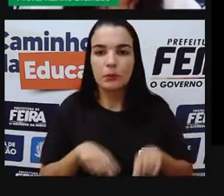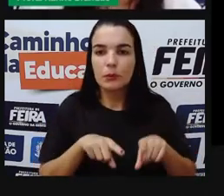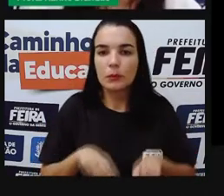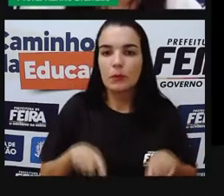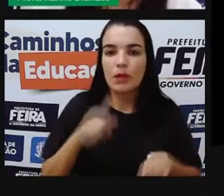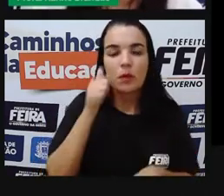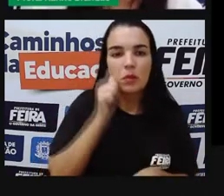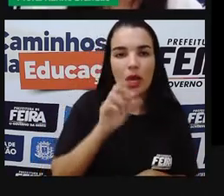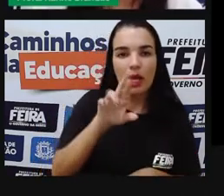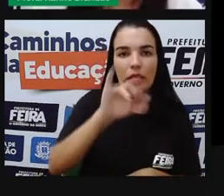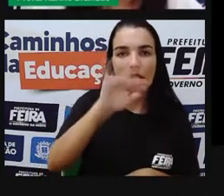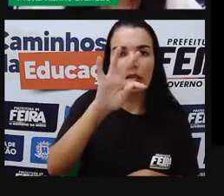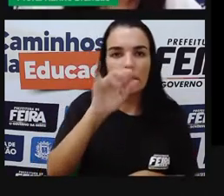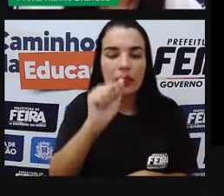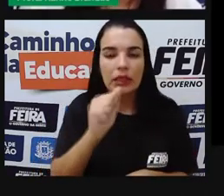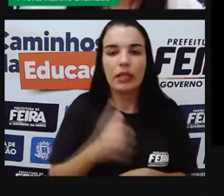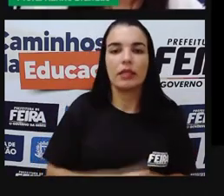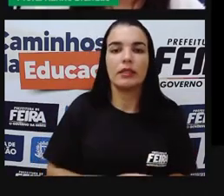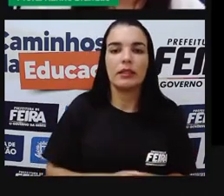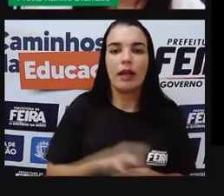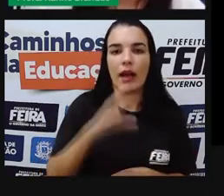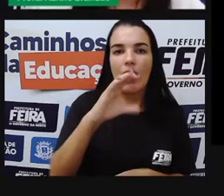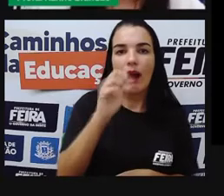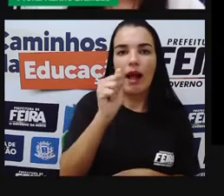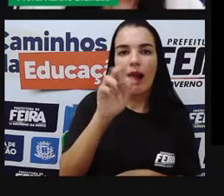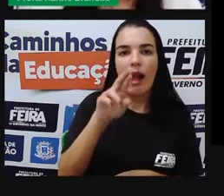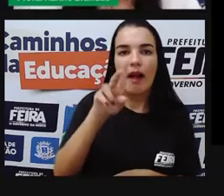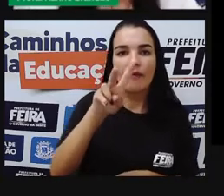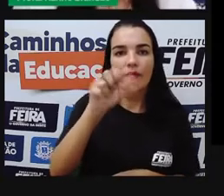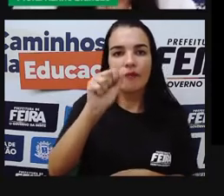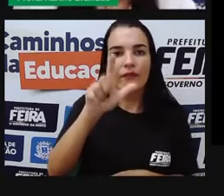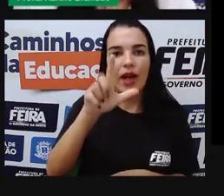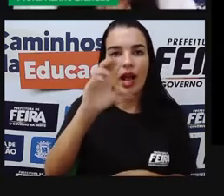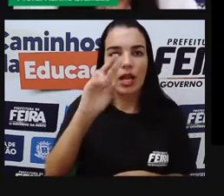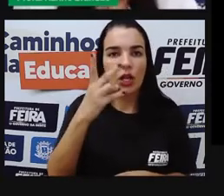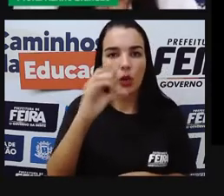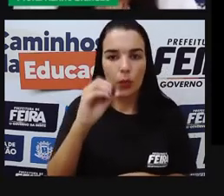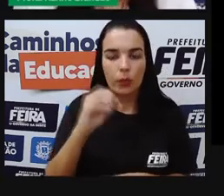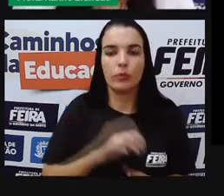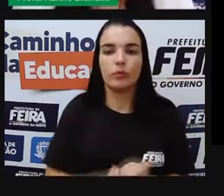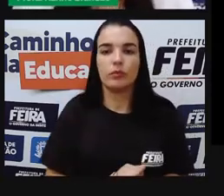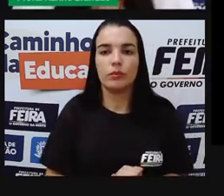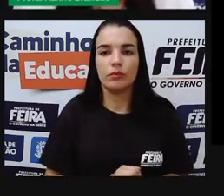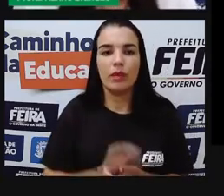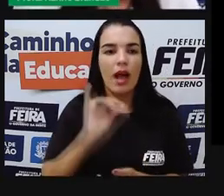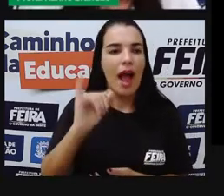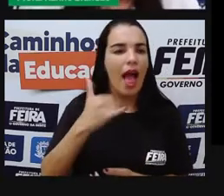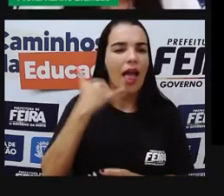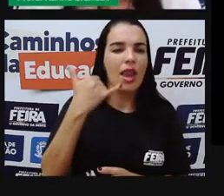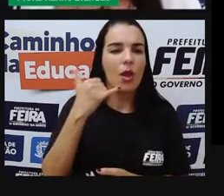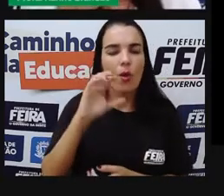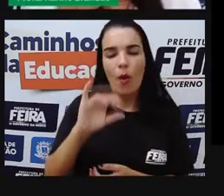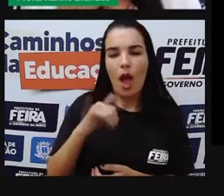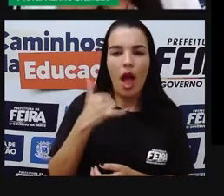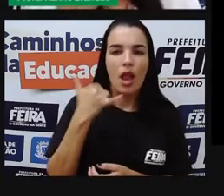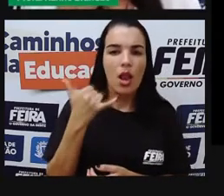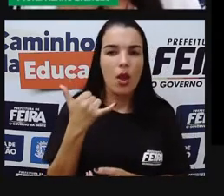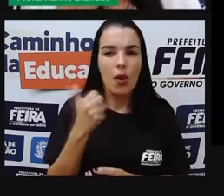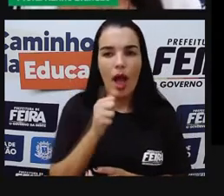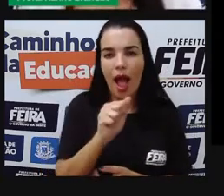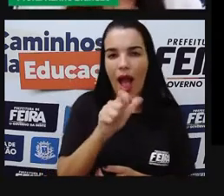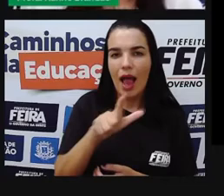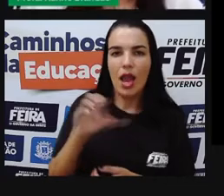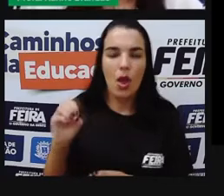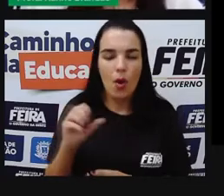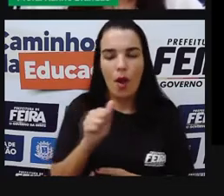Afonso de Carvalho, que se chama Alô, Alô, Marciano. Ela foi muito conhecida e ela é muito conhecida na voz da cantora Rita Lee.